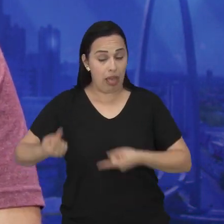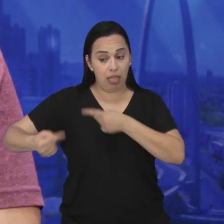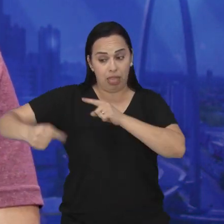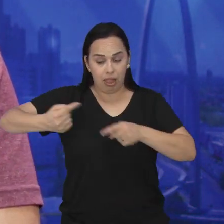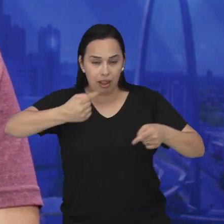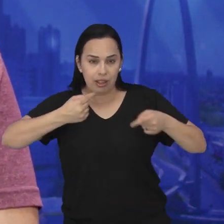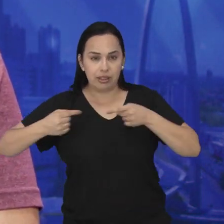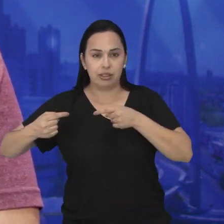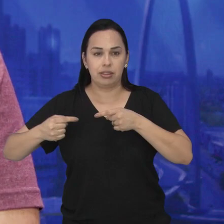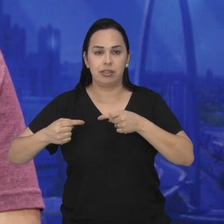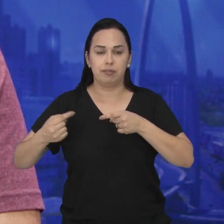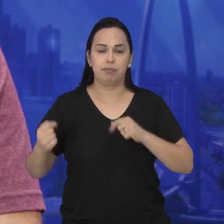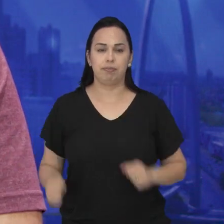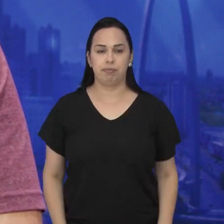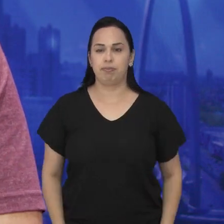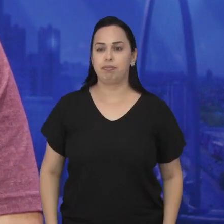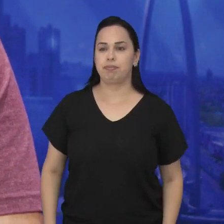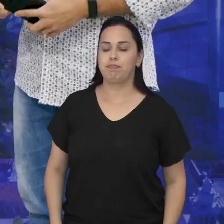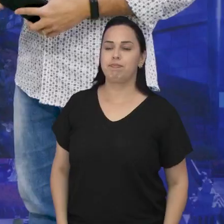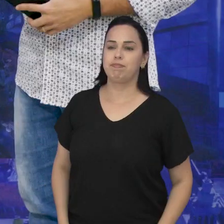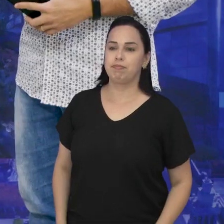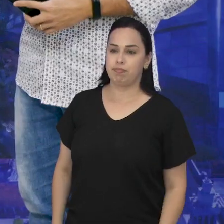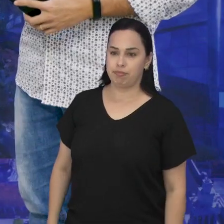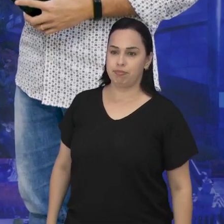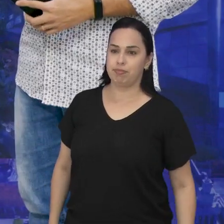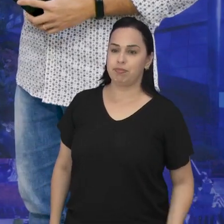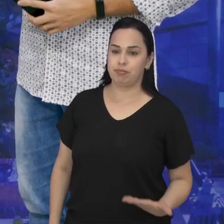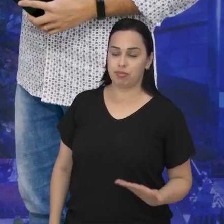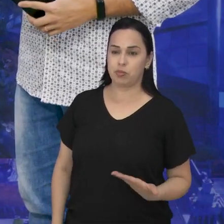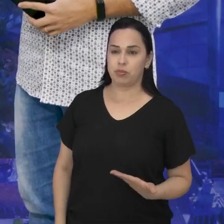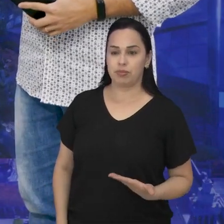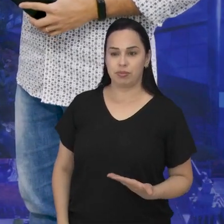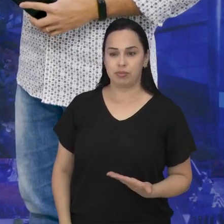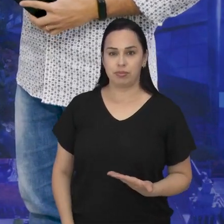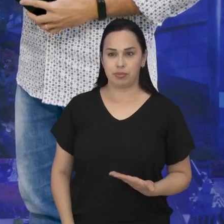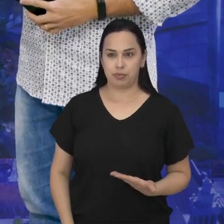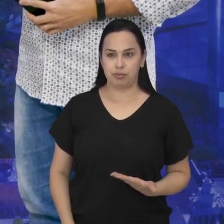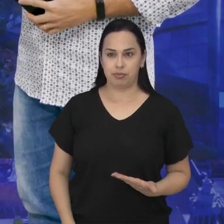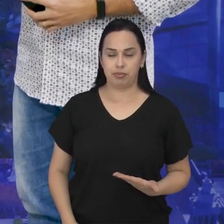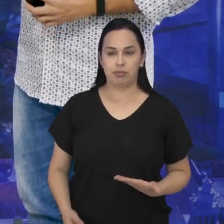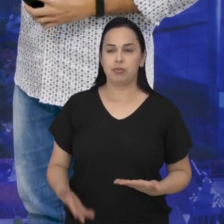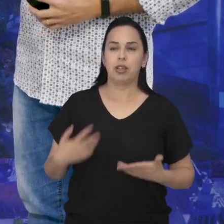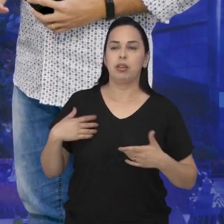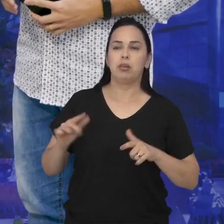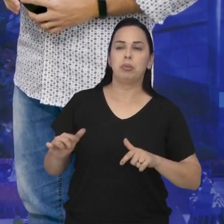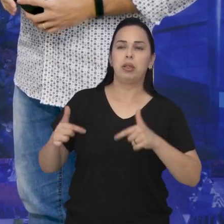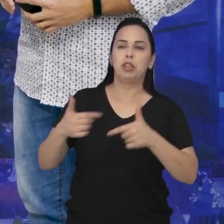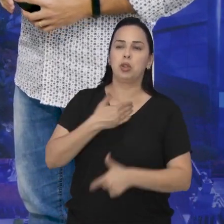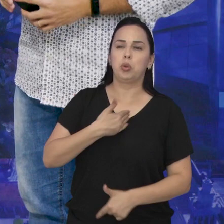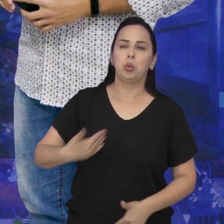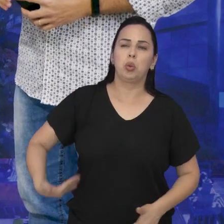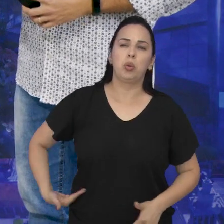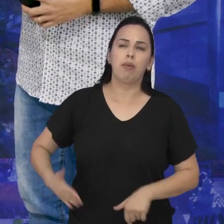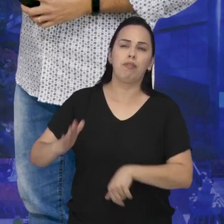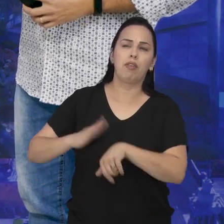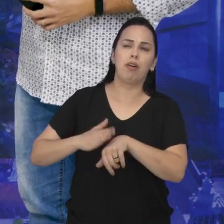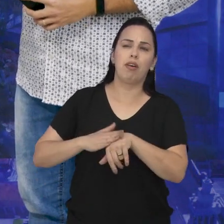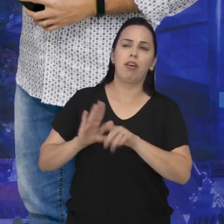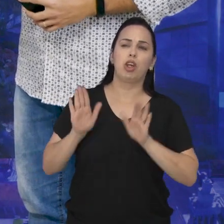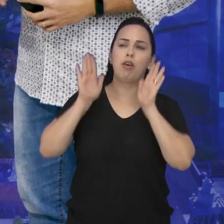nesse segmento, álcool e outras drogas. E eu acho que é legal a gente falar sobre as políticas públicas